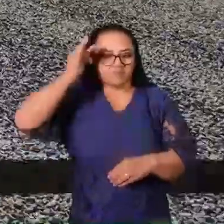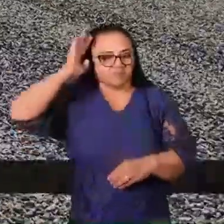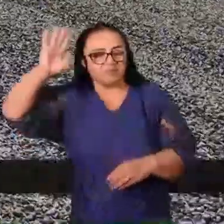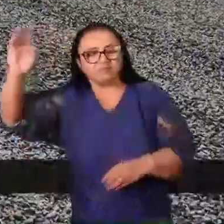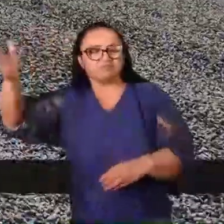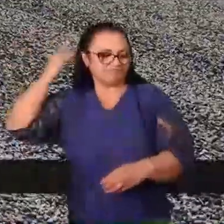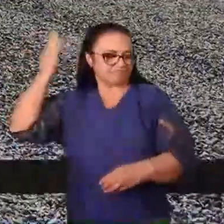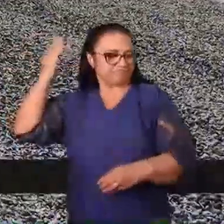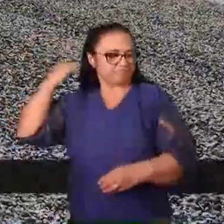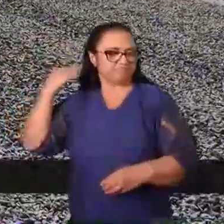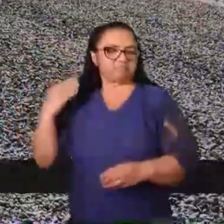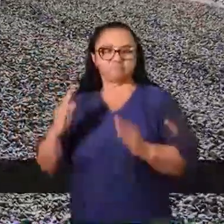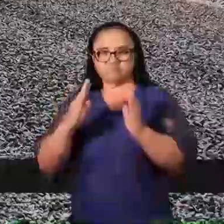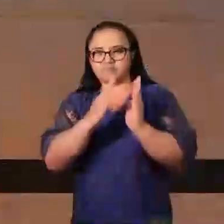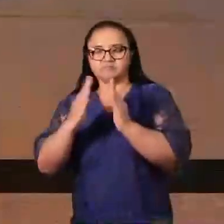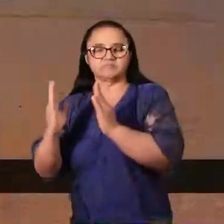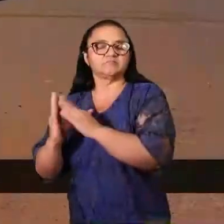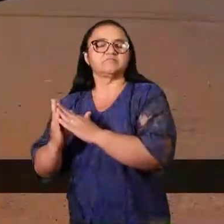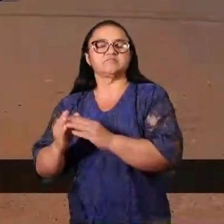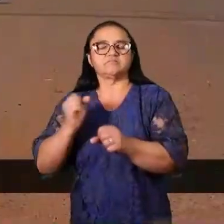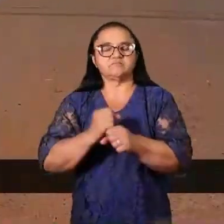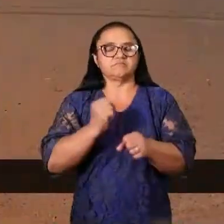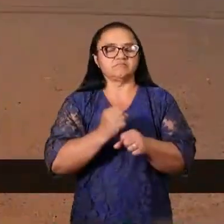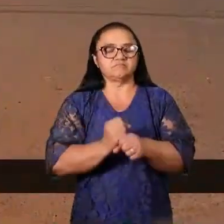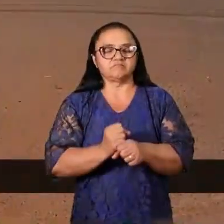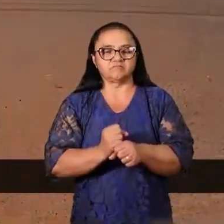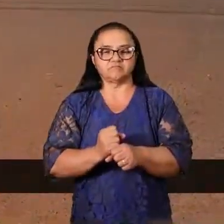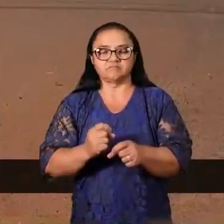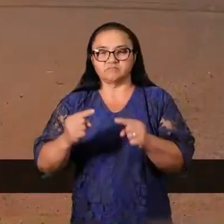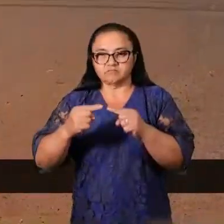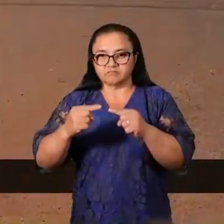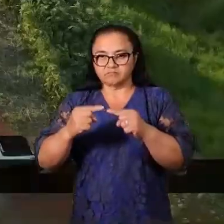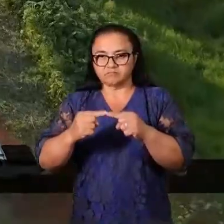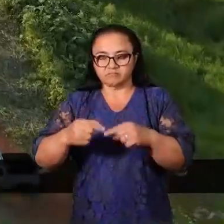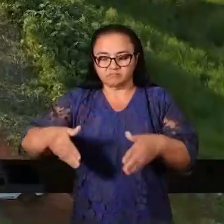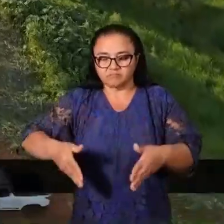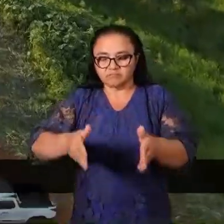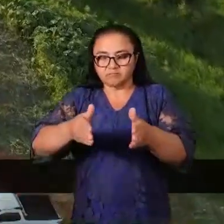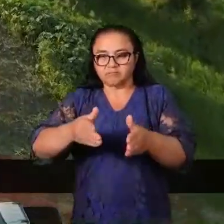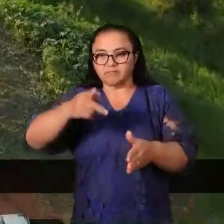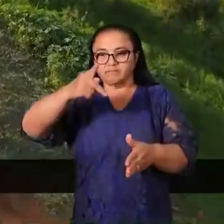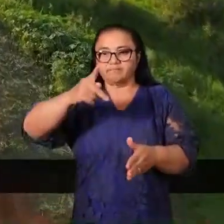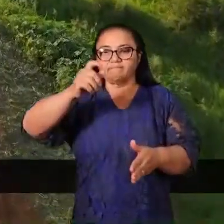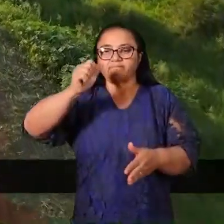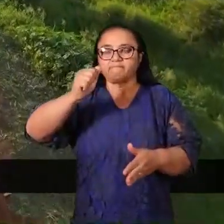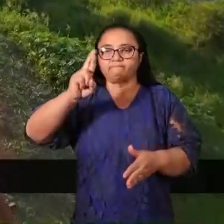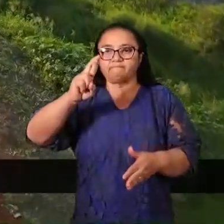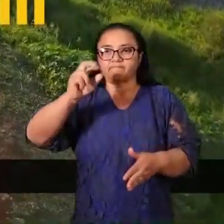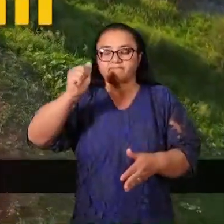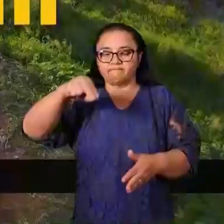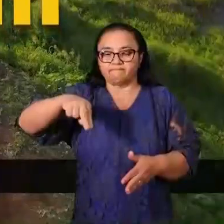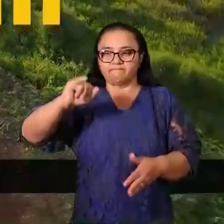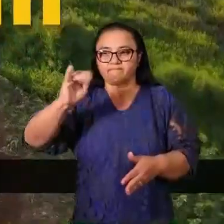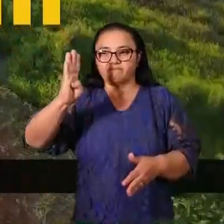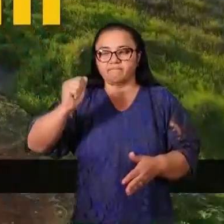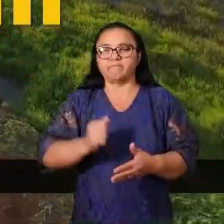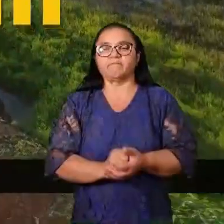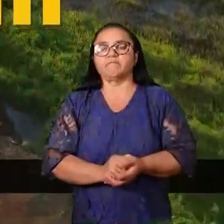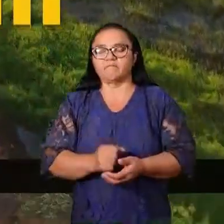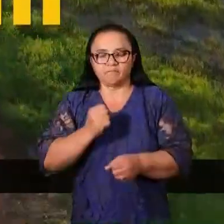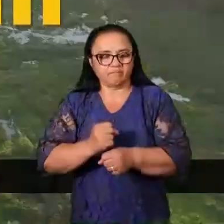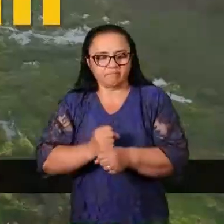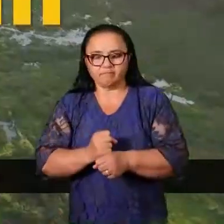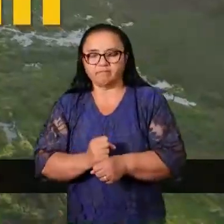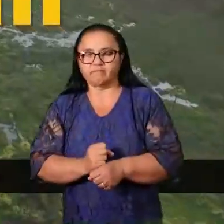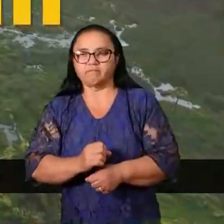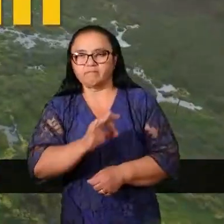para a Cachoeira Dourada, um sonho de décadas dos moradores. Construiu uma via de ligação entre a rua Paranaíba e